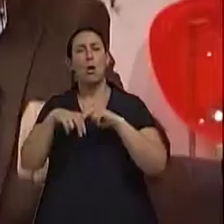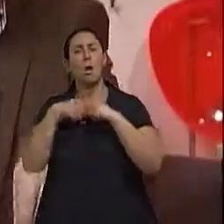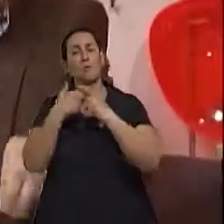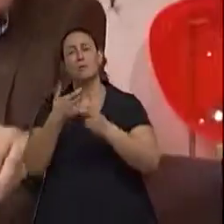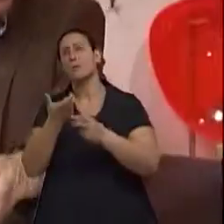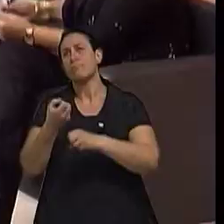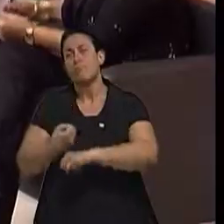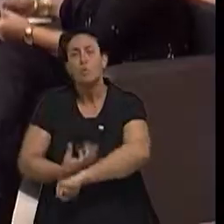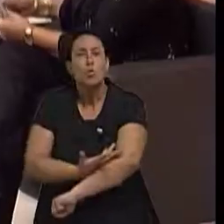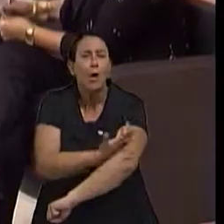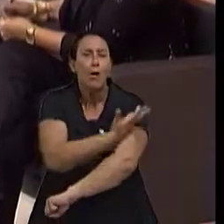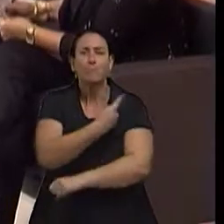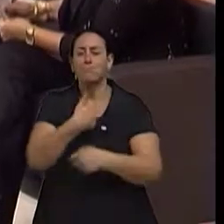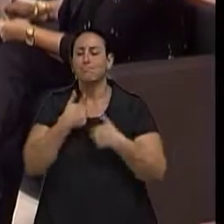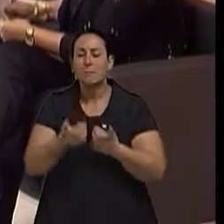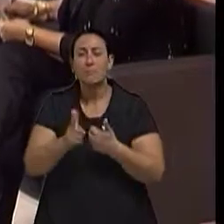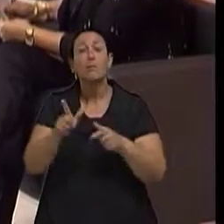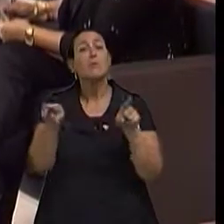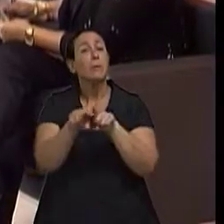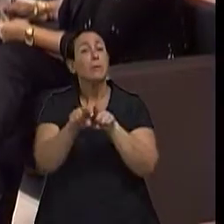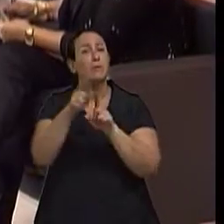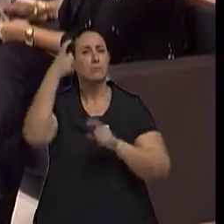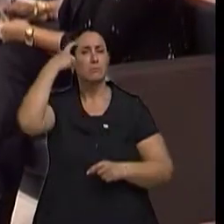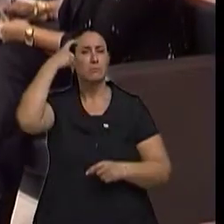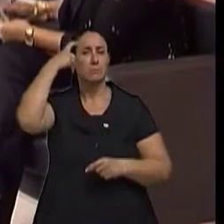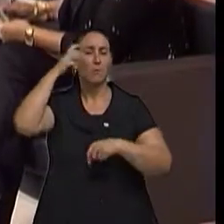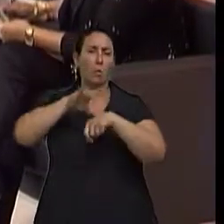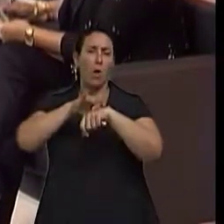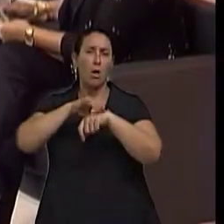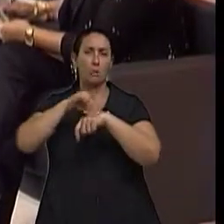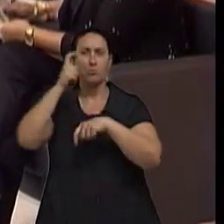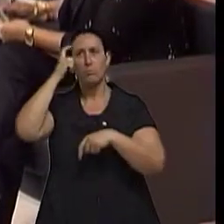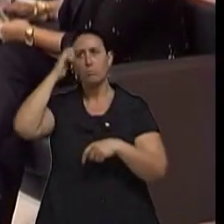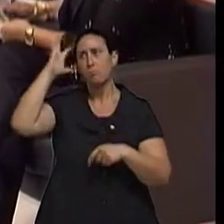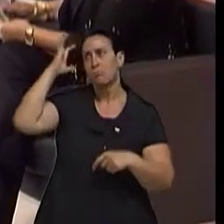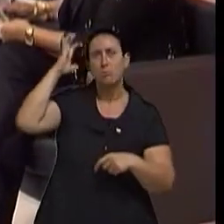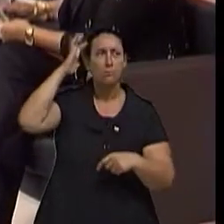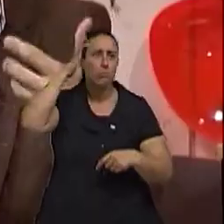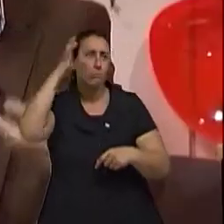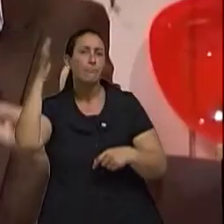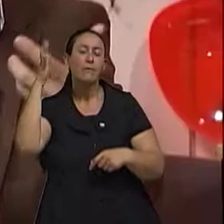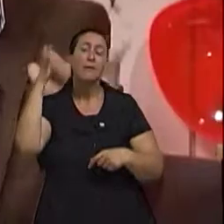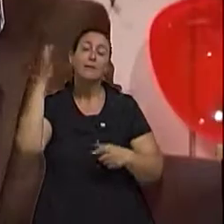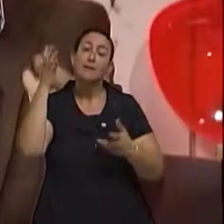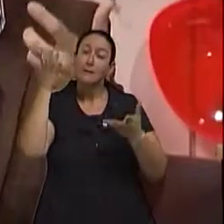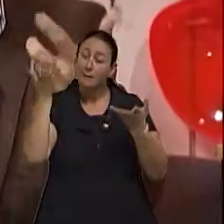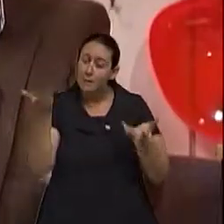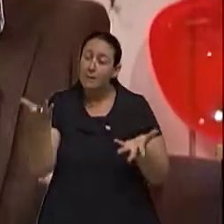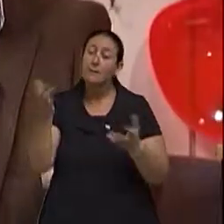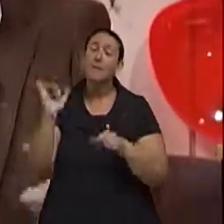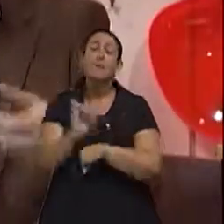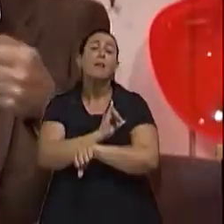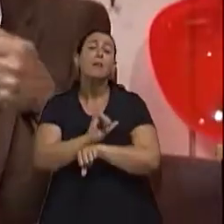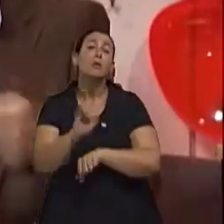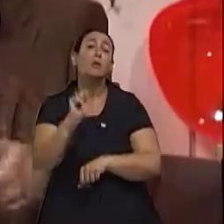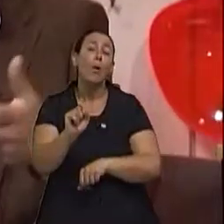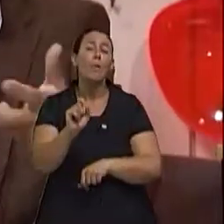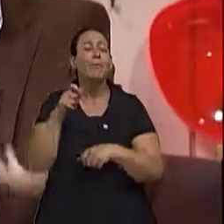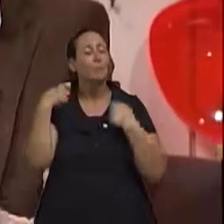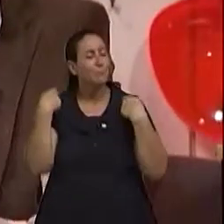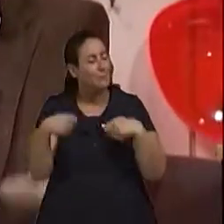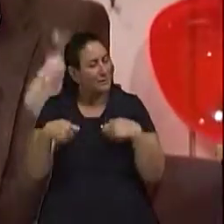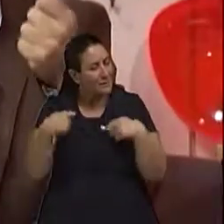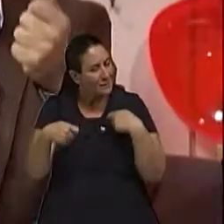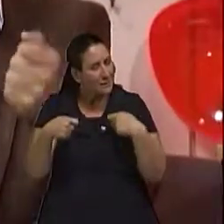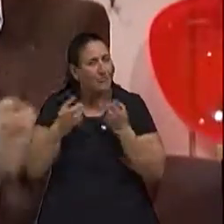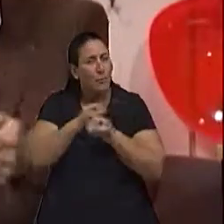a doença mental em atividade. E é muito importante a gente pensar que a melhor estratégia é oferecer à